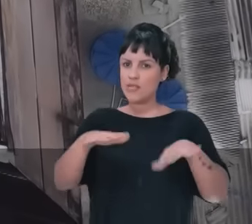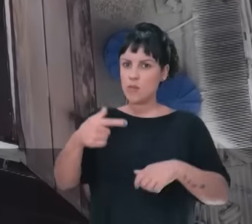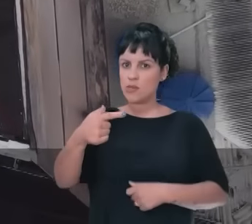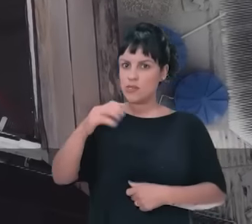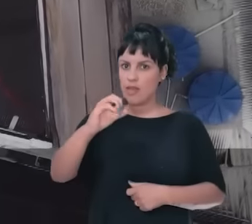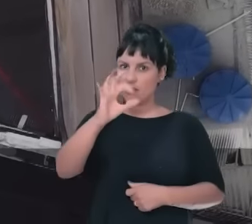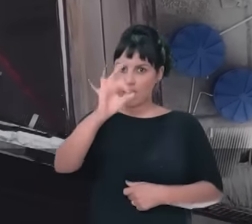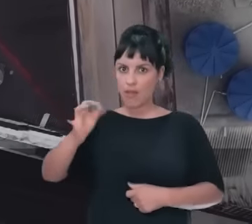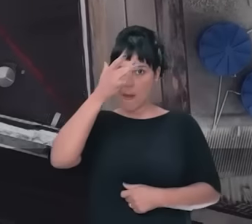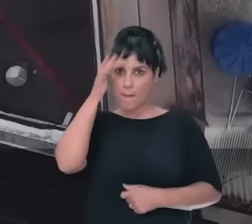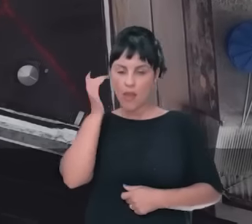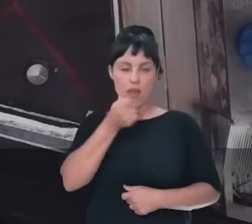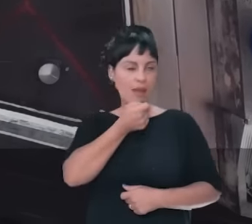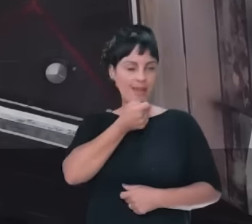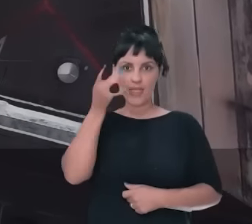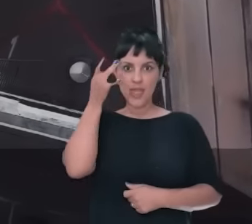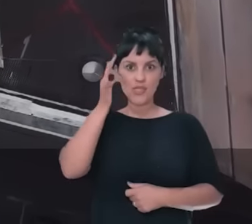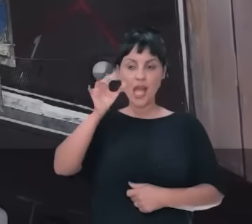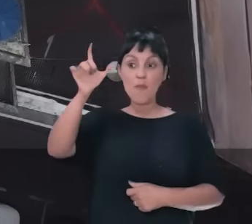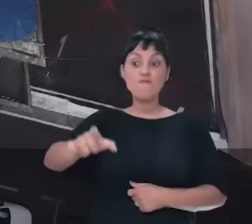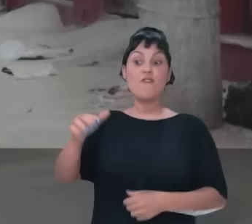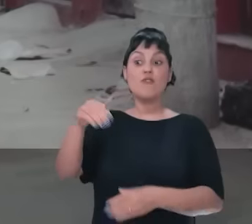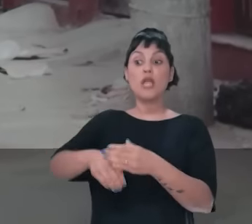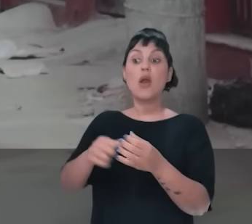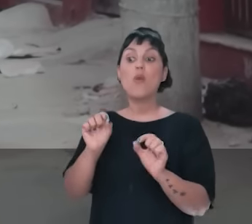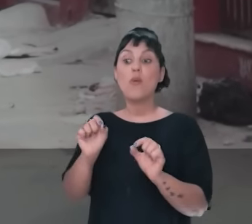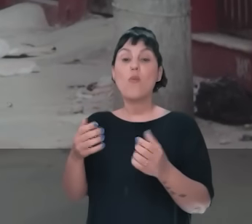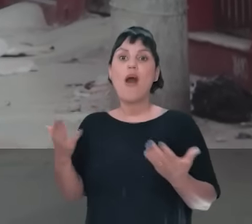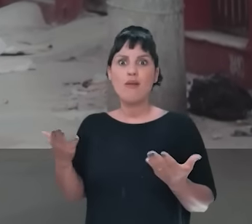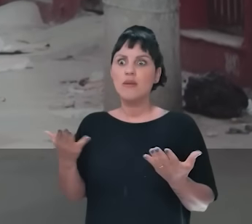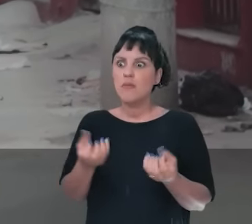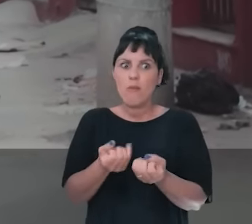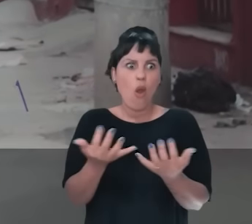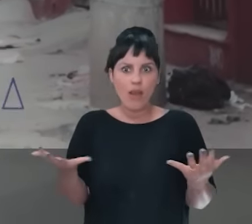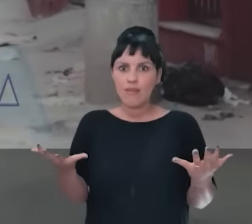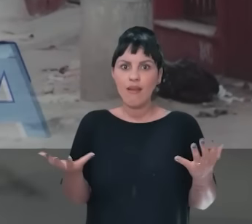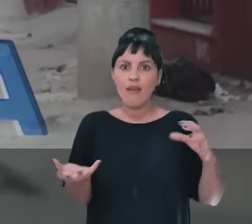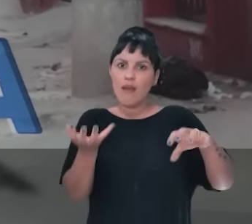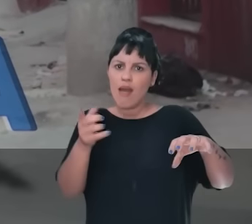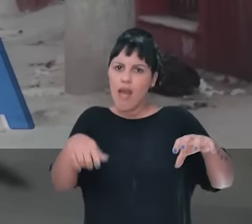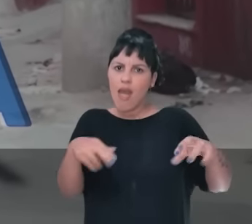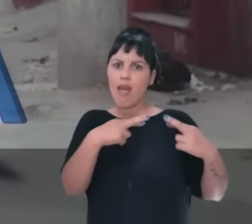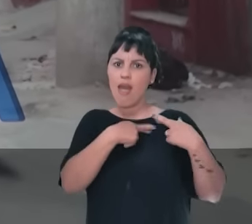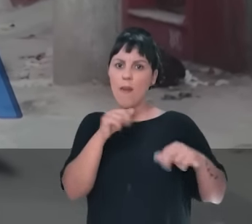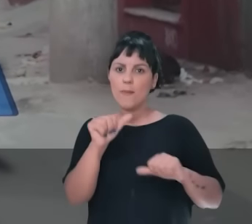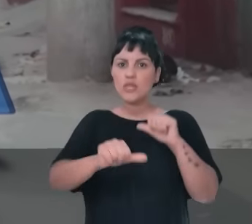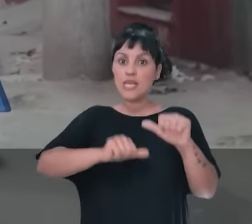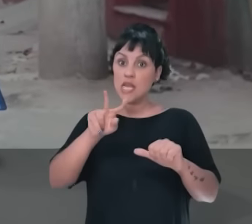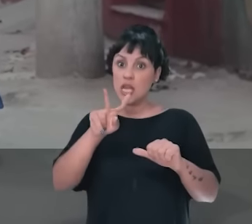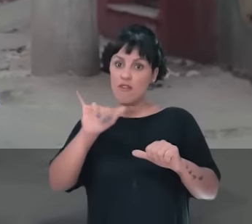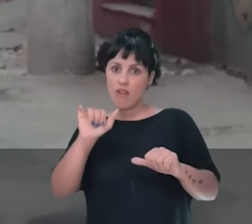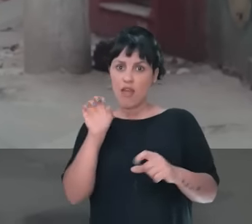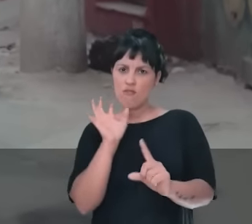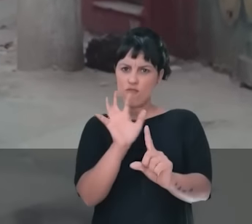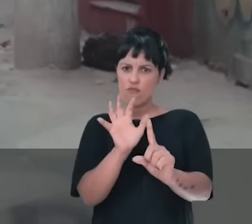Mais de 70% das pessoas ainda não sabem quem votar. É muita gente. O Congresso é responsável por mudanças que